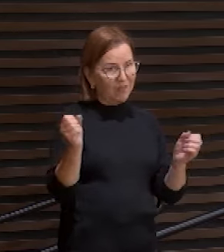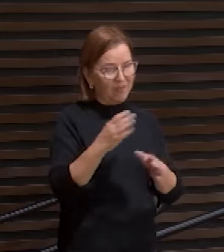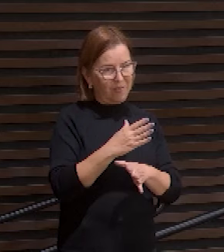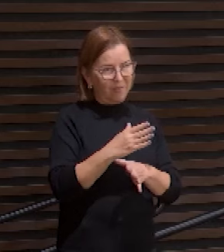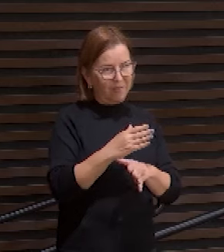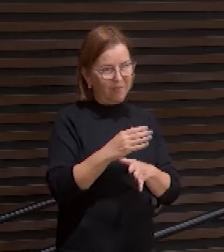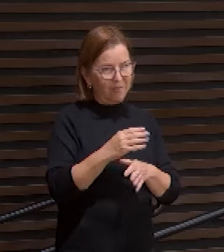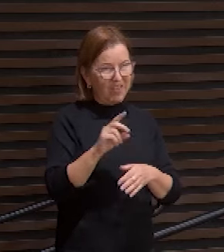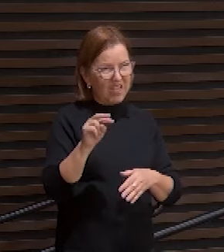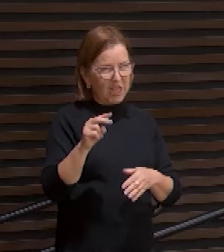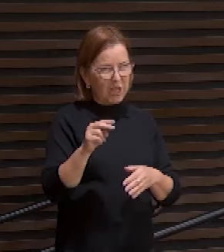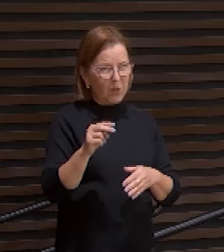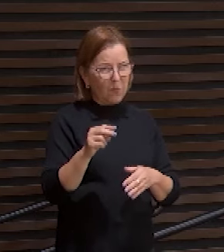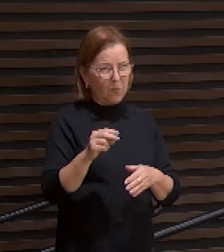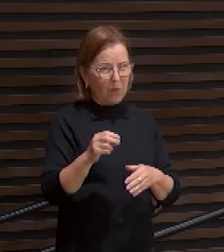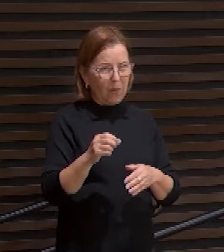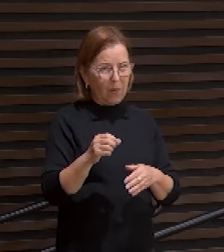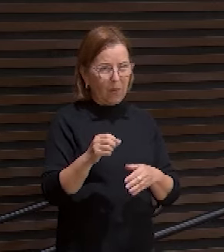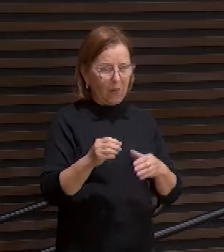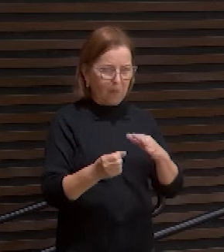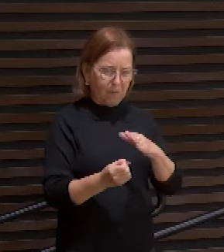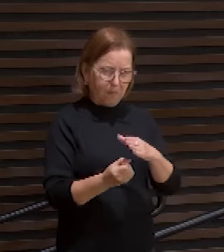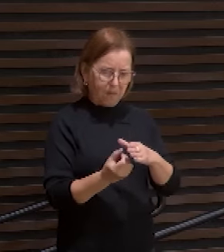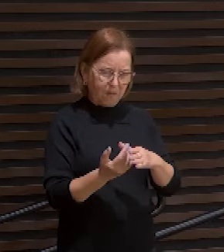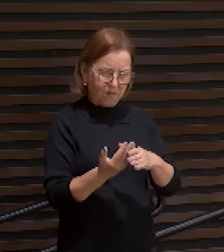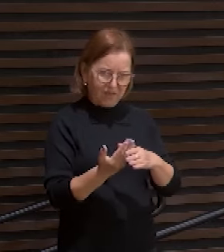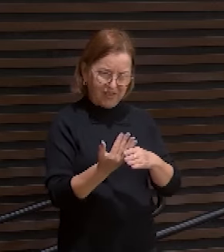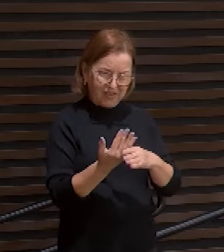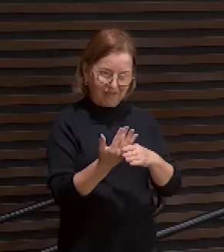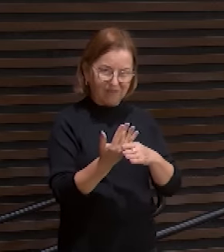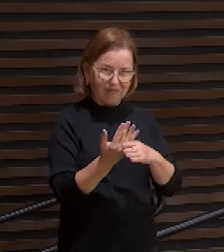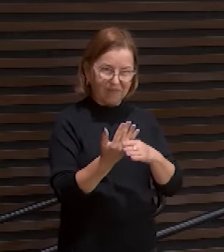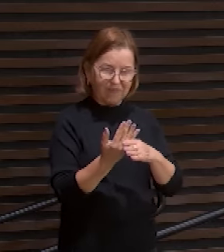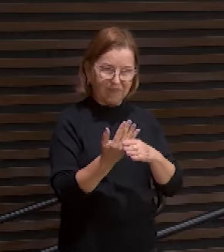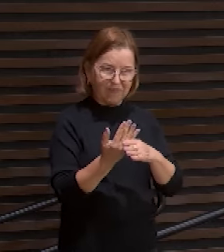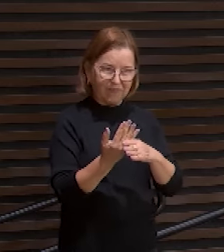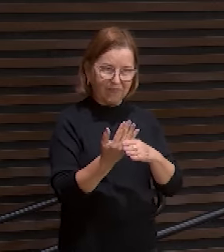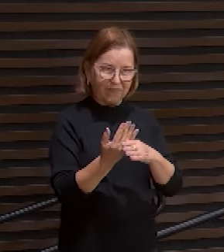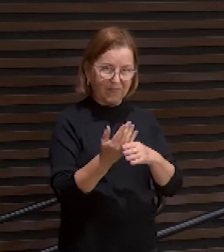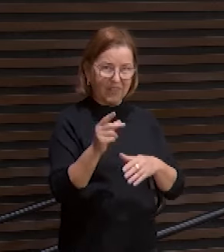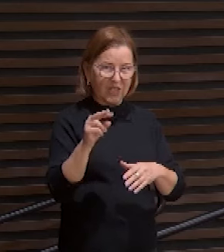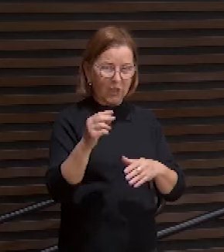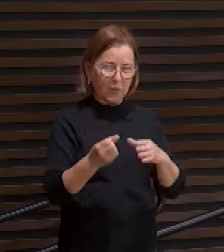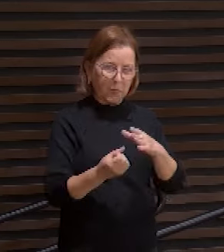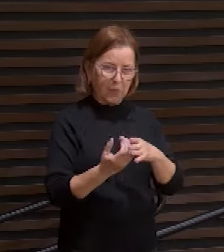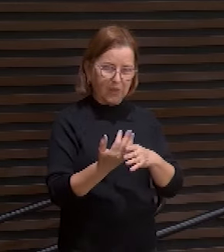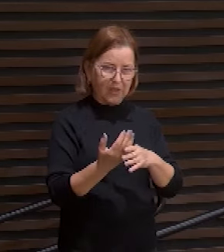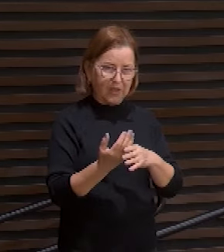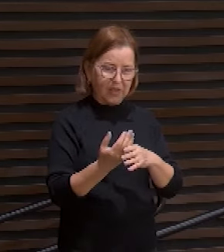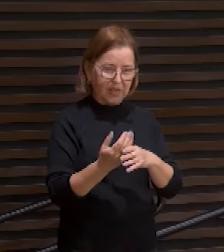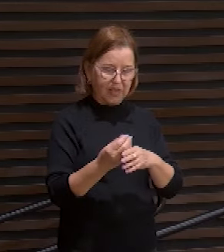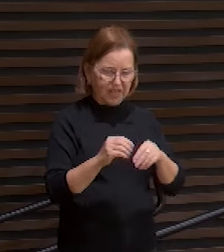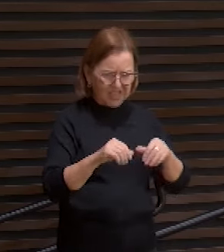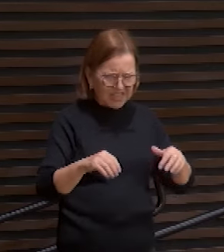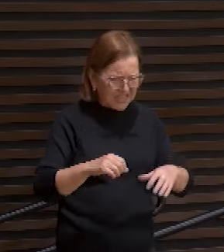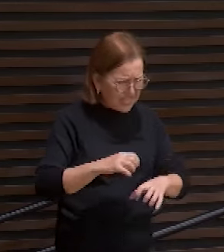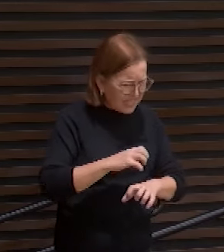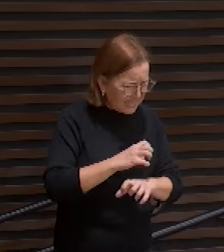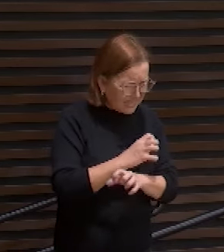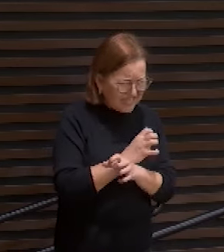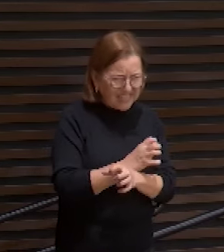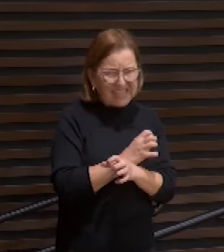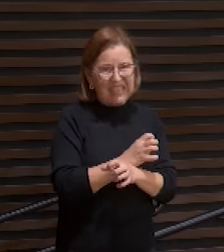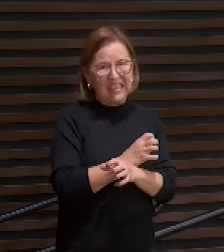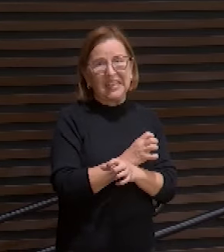aquele brotinho que nasce, pequenininho. Ele era como um renovo numa terra seca, uma raiz de terra